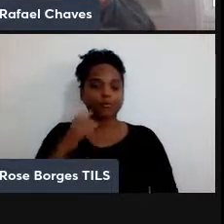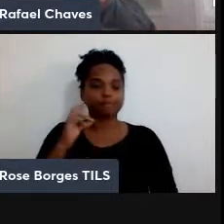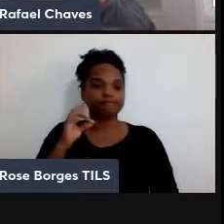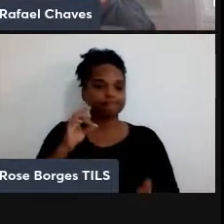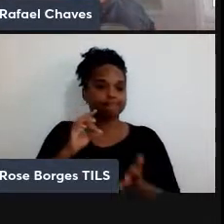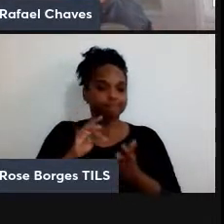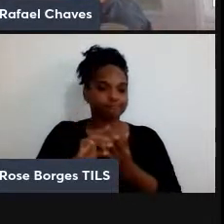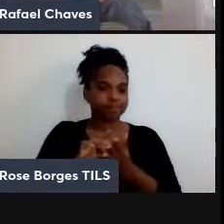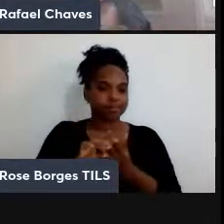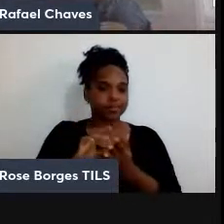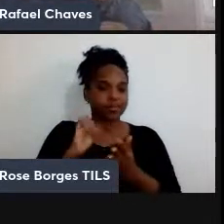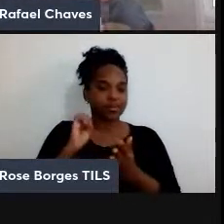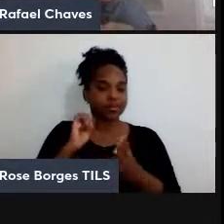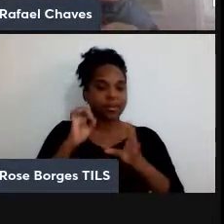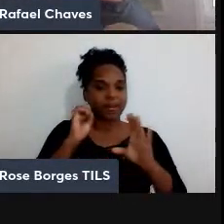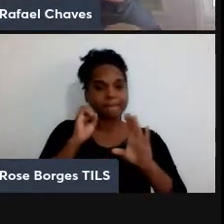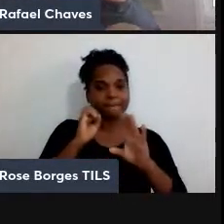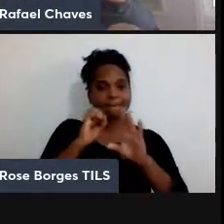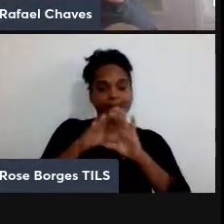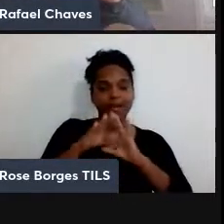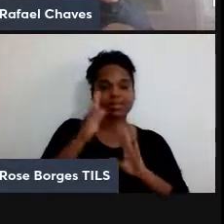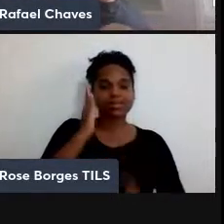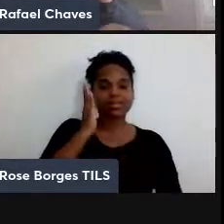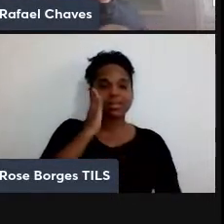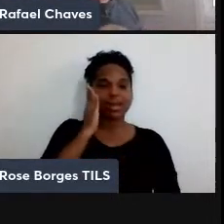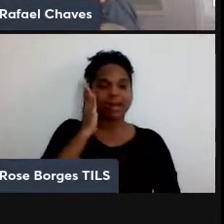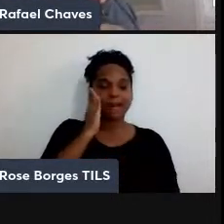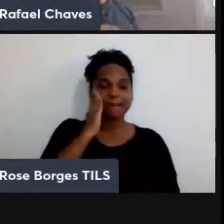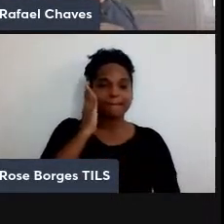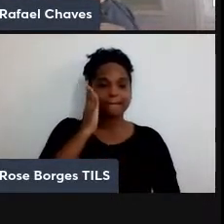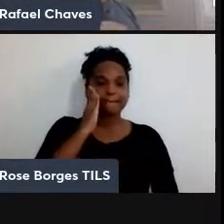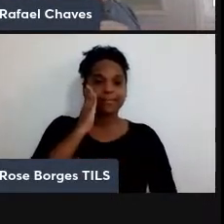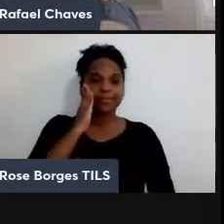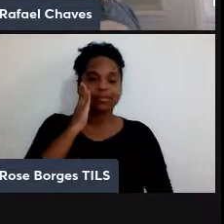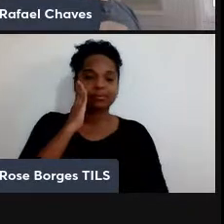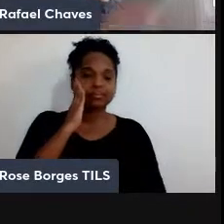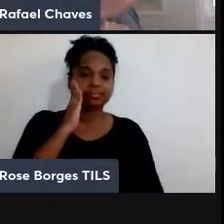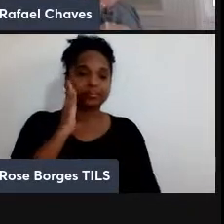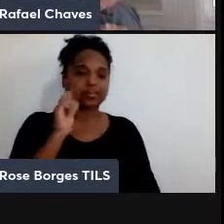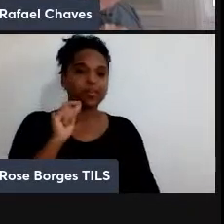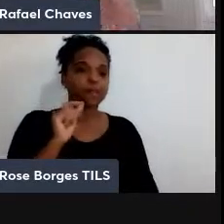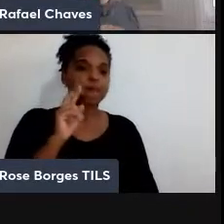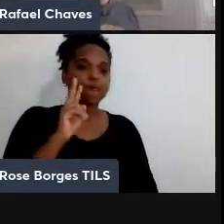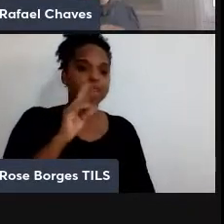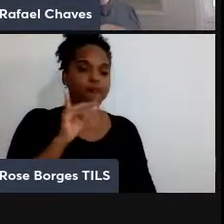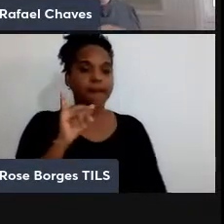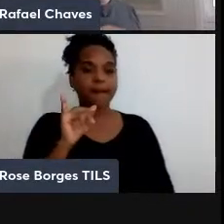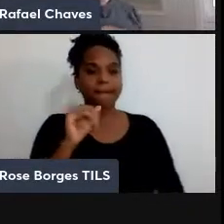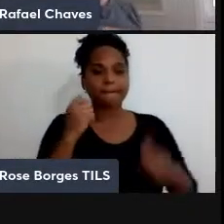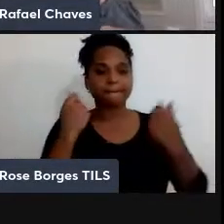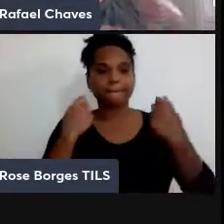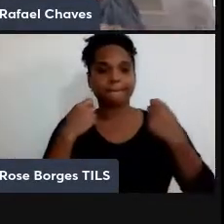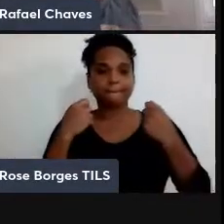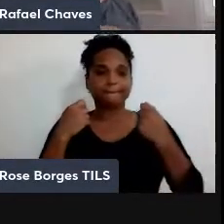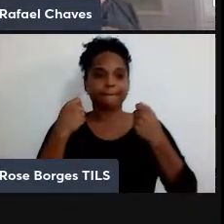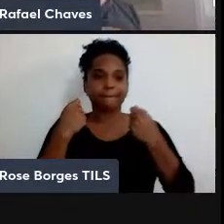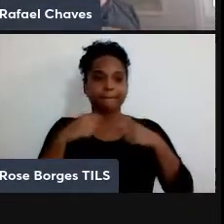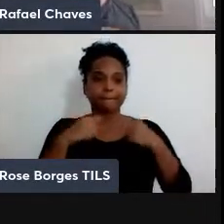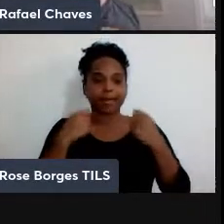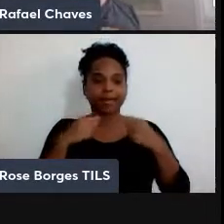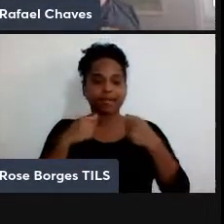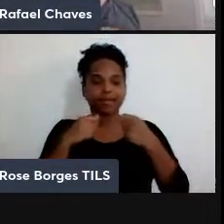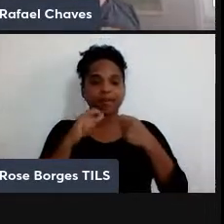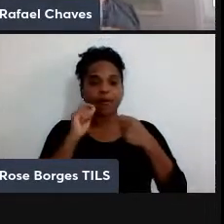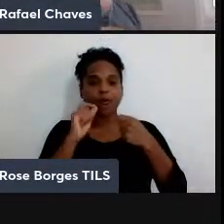para enviar, mesmo que ela saiba quem é o estado de entrada, esse estado de si, ela vai precisar enviar para o Bob infinita informação